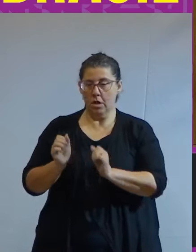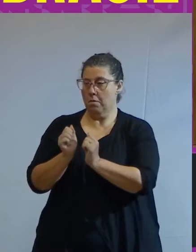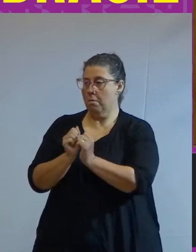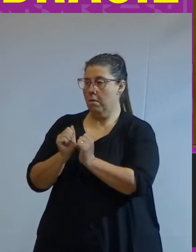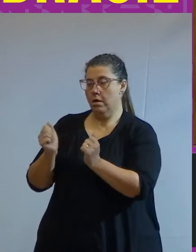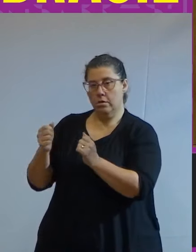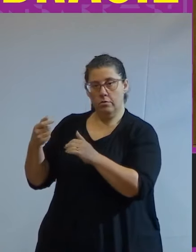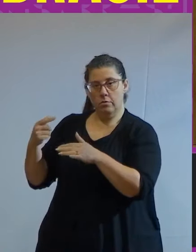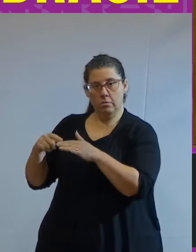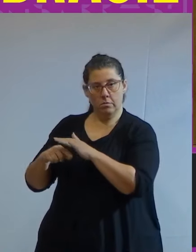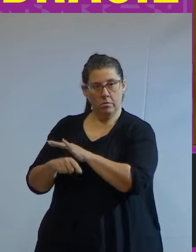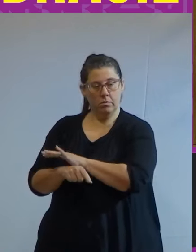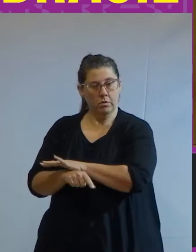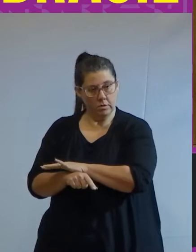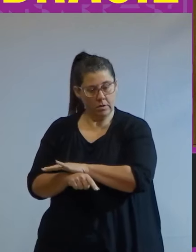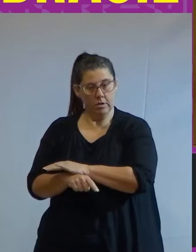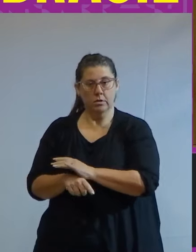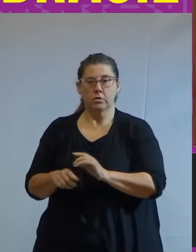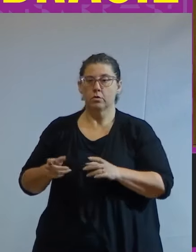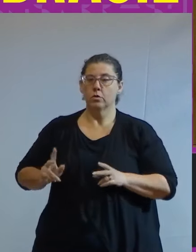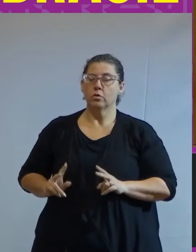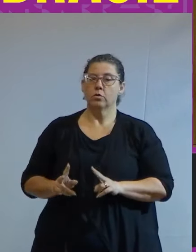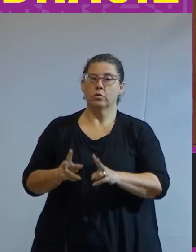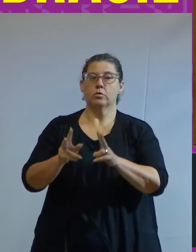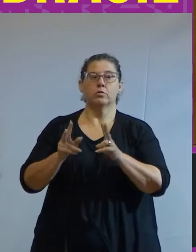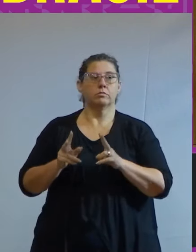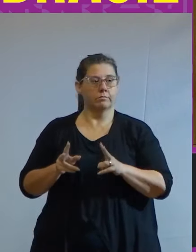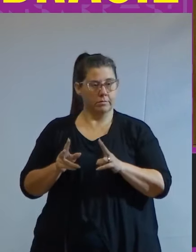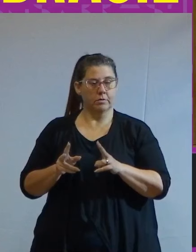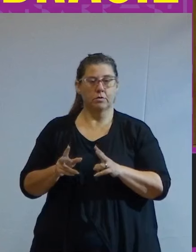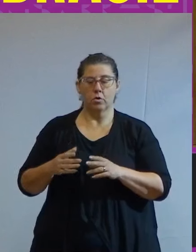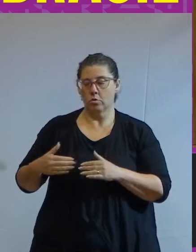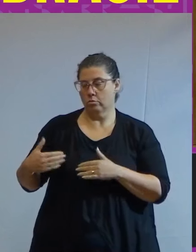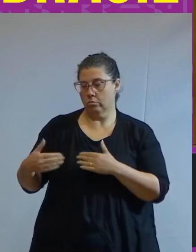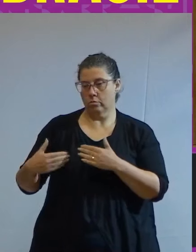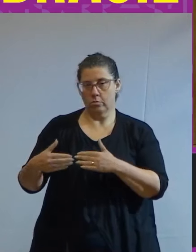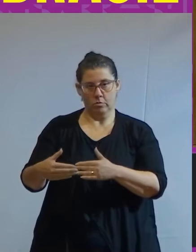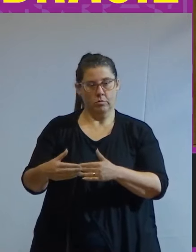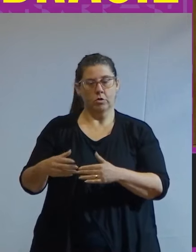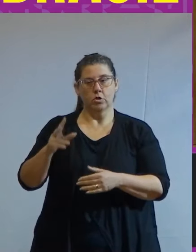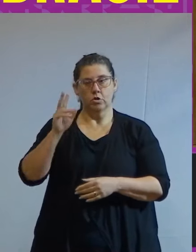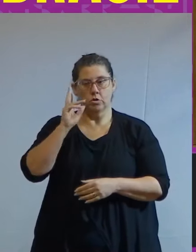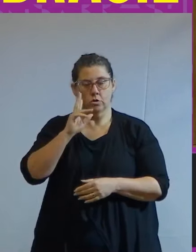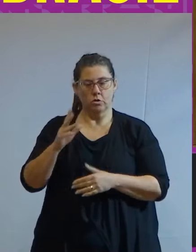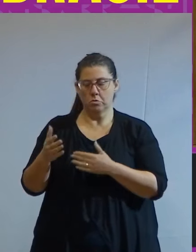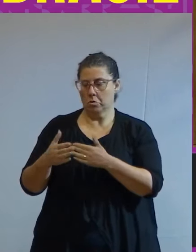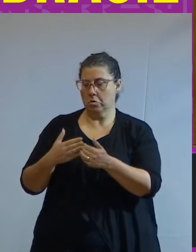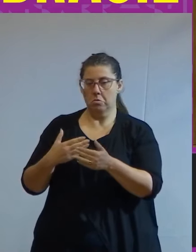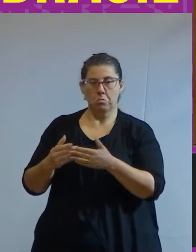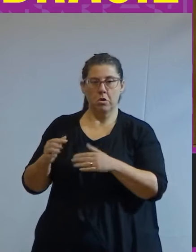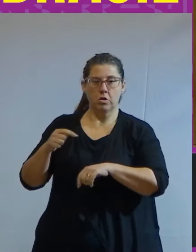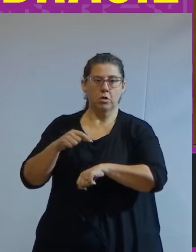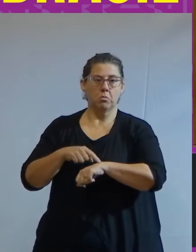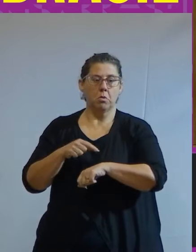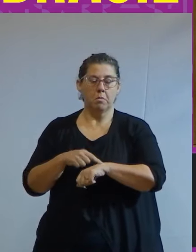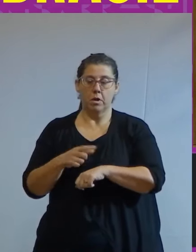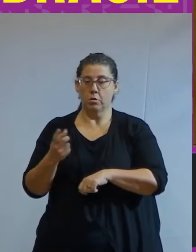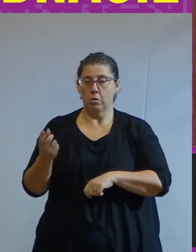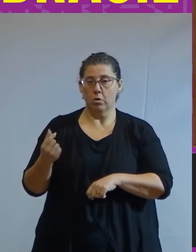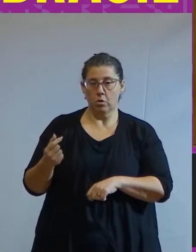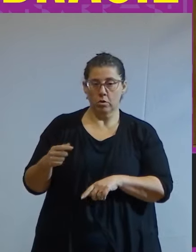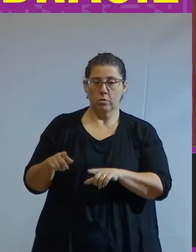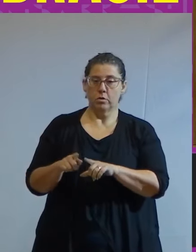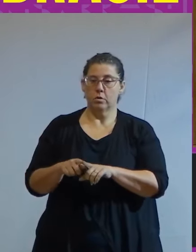foi se aprofundando e permanecendo incólume ao longo de nossa história, independentemente do momento econômico